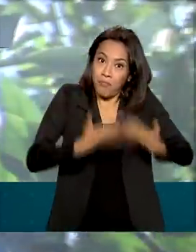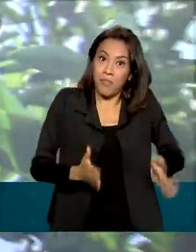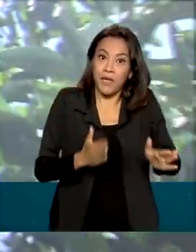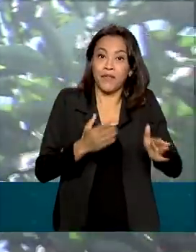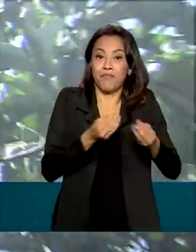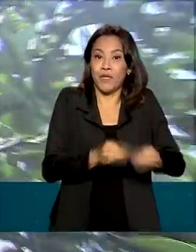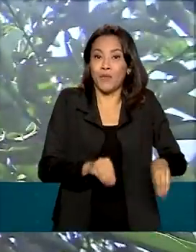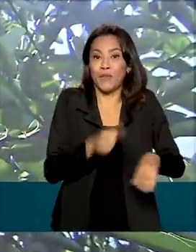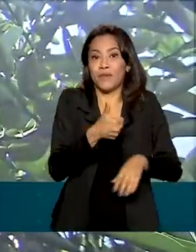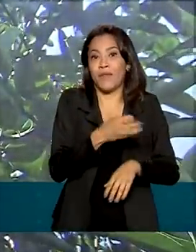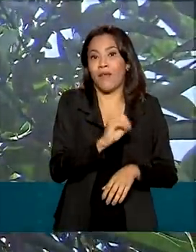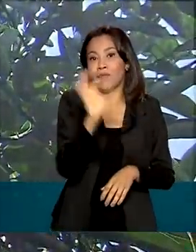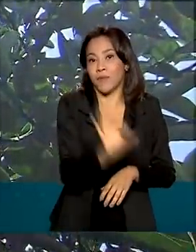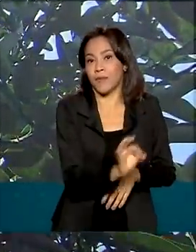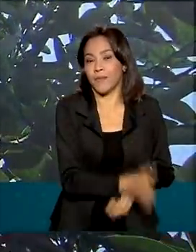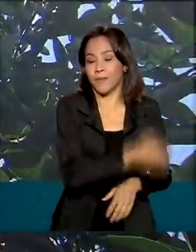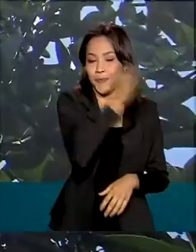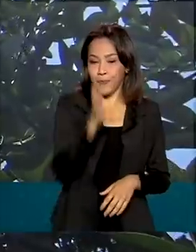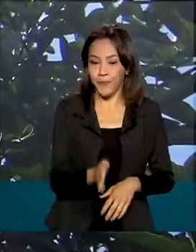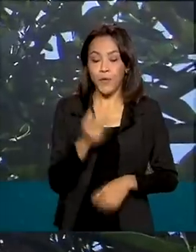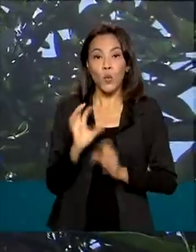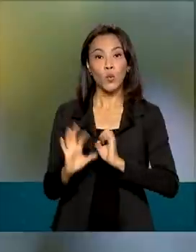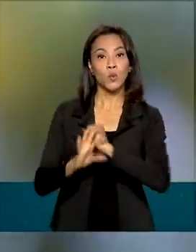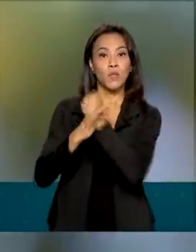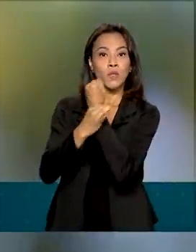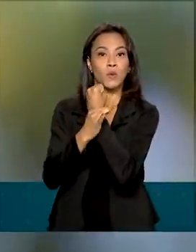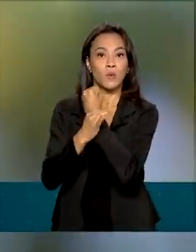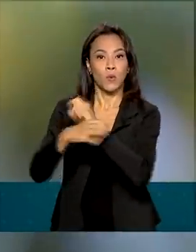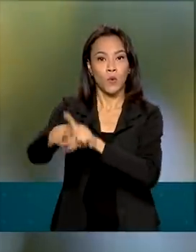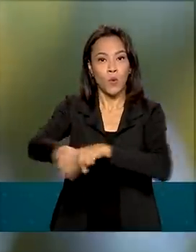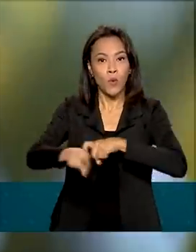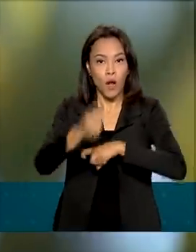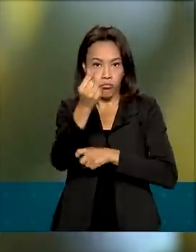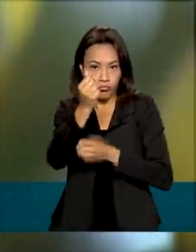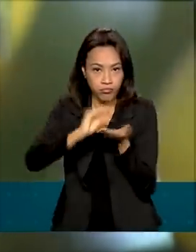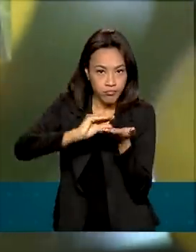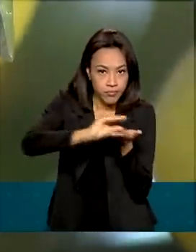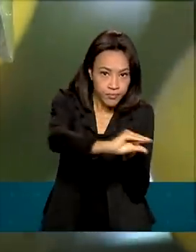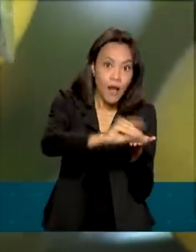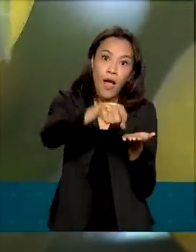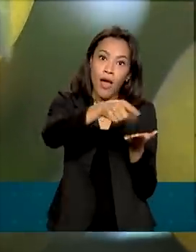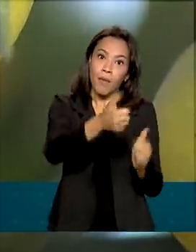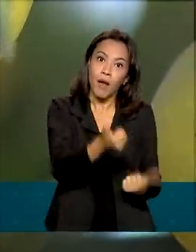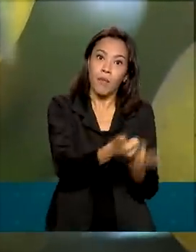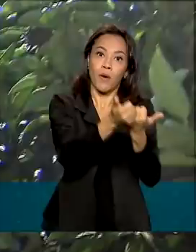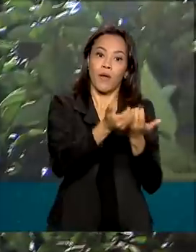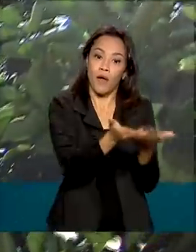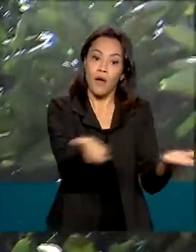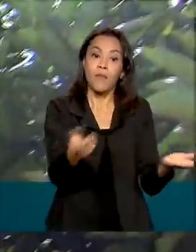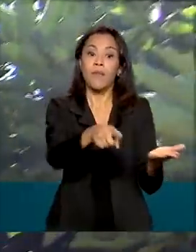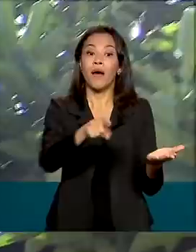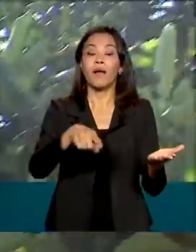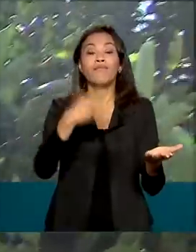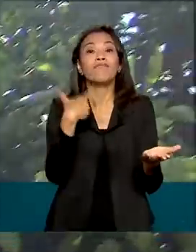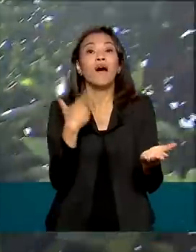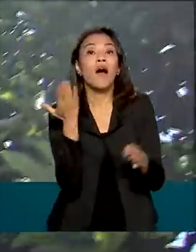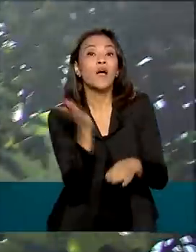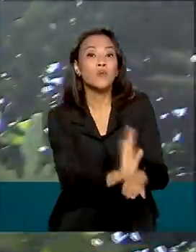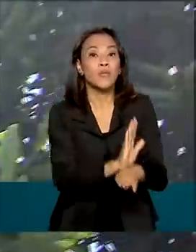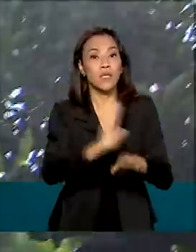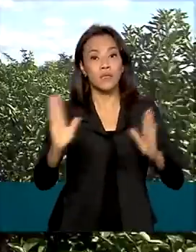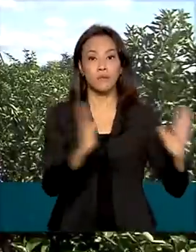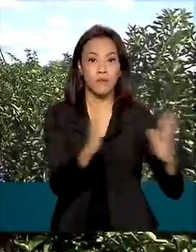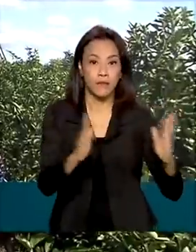cenário, o seguro rural surge como opção contra perdas causadas por fenômenos climáticos. O governo federal